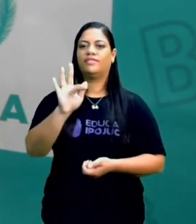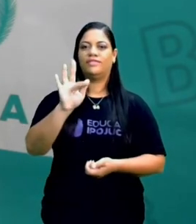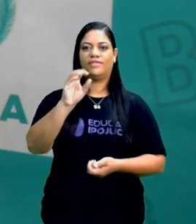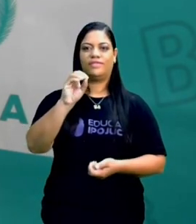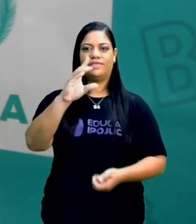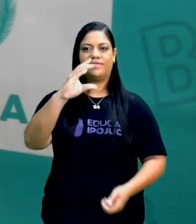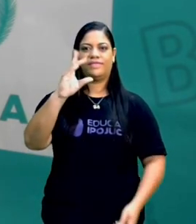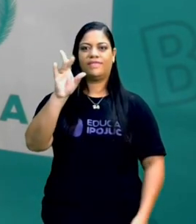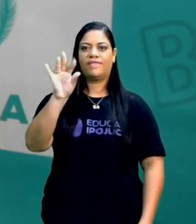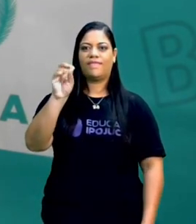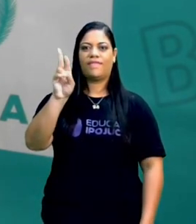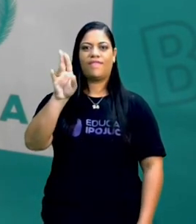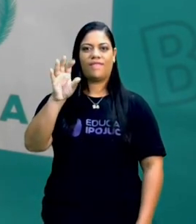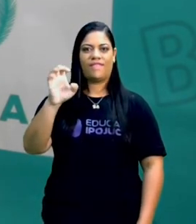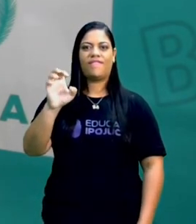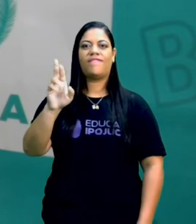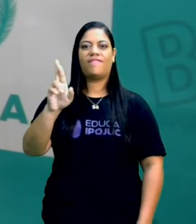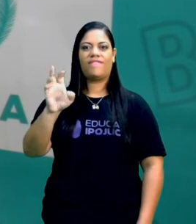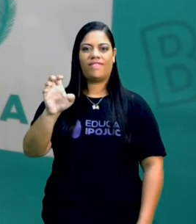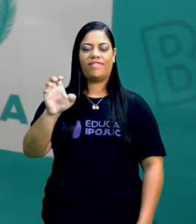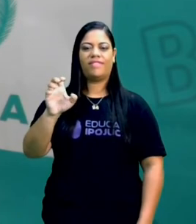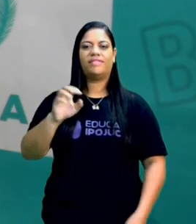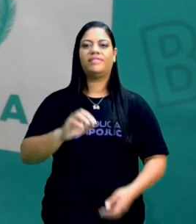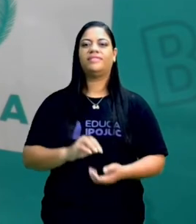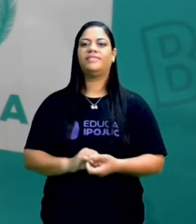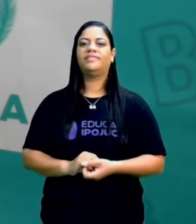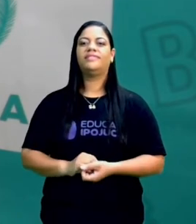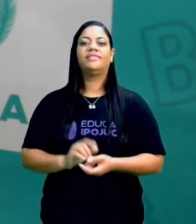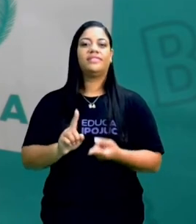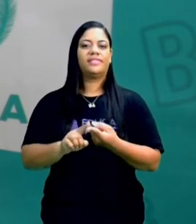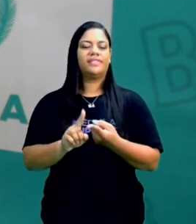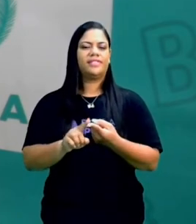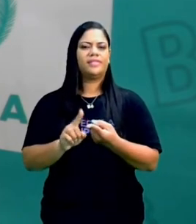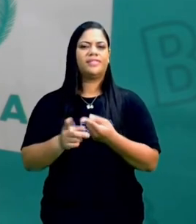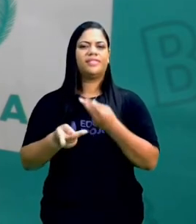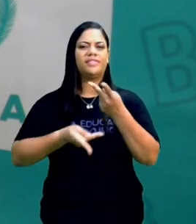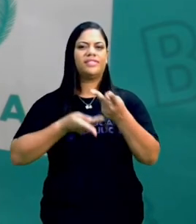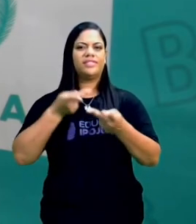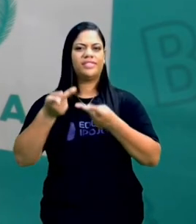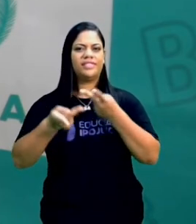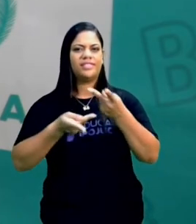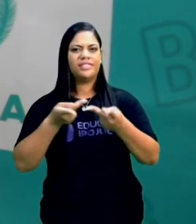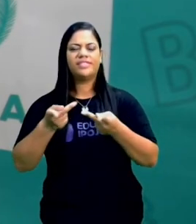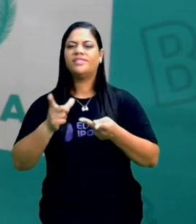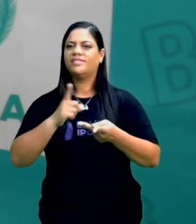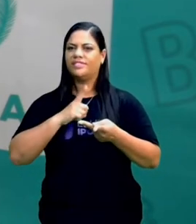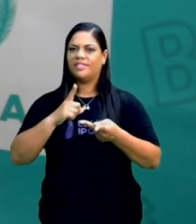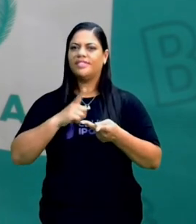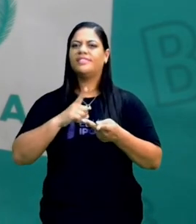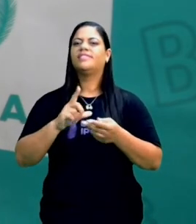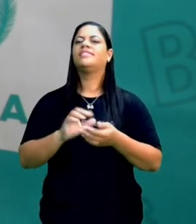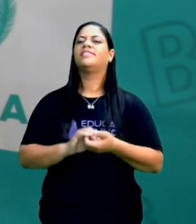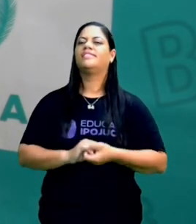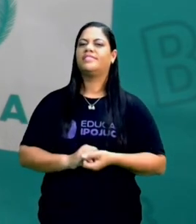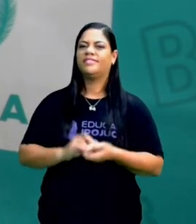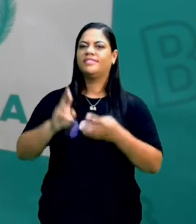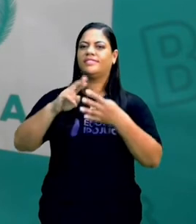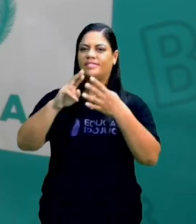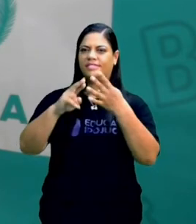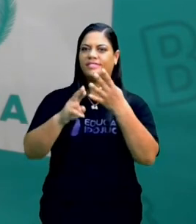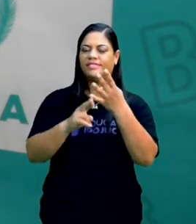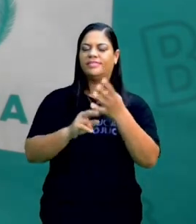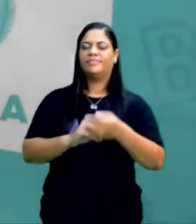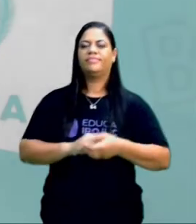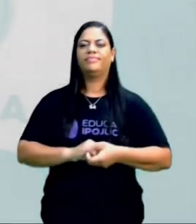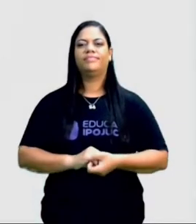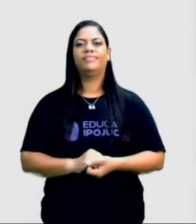parlenda, que é um tipo de texto que vai contando também, que vai tendo rimas e que você já viu em várias aulas.